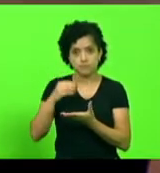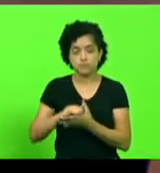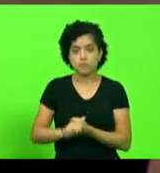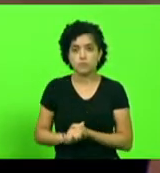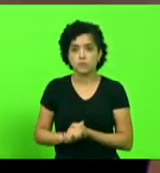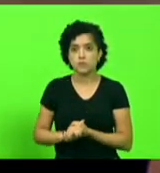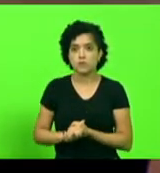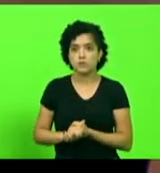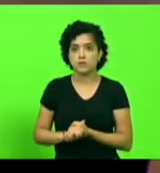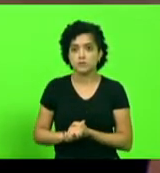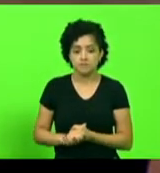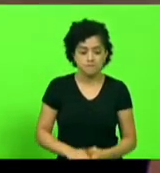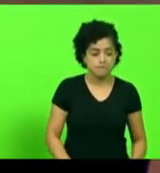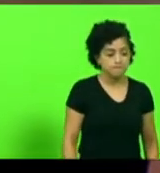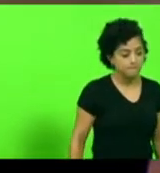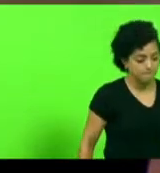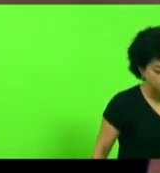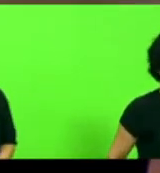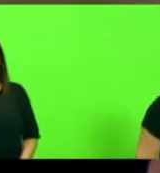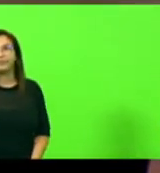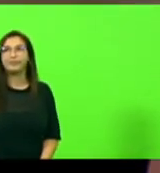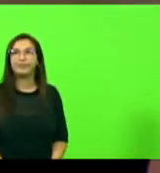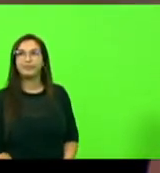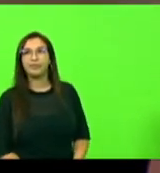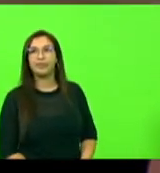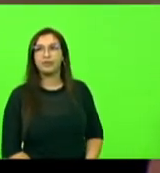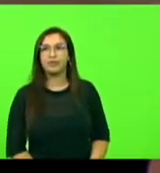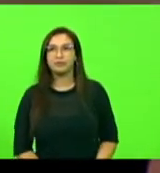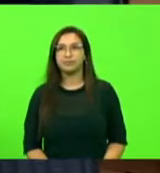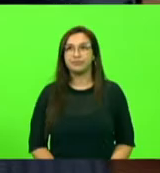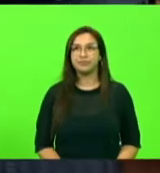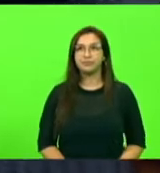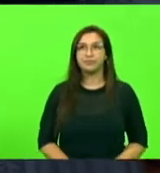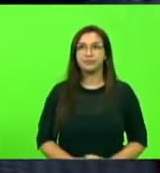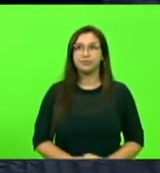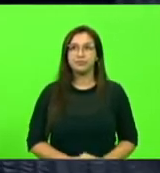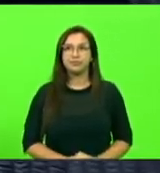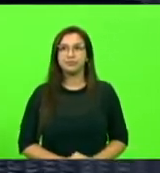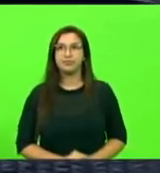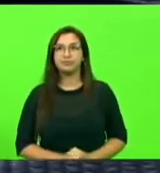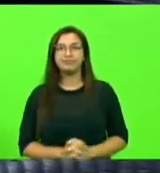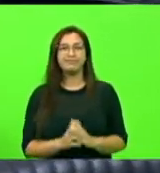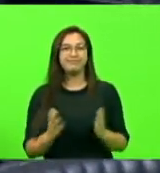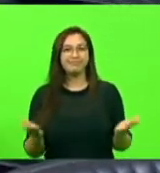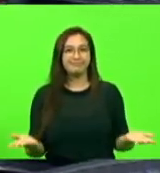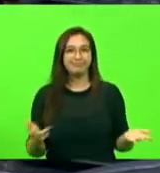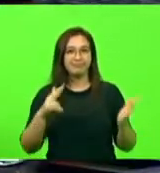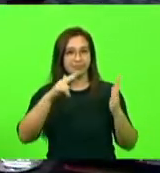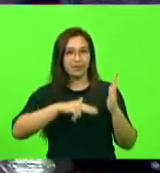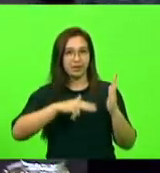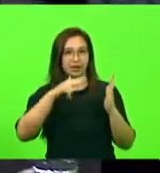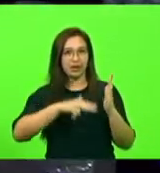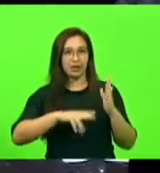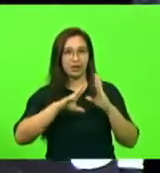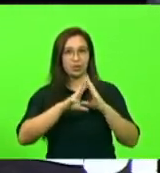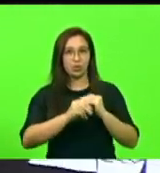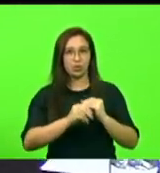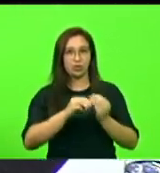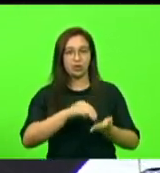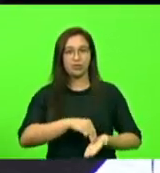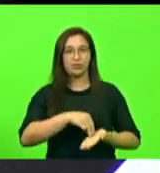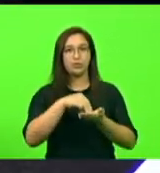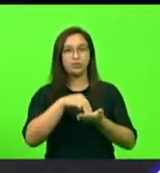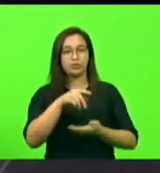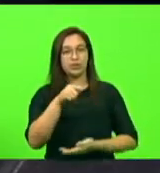Levandro, foi muito rápido, hein? Já estava com o celular aqui na mão. Então, vou fazer a leitura integralmente da moção, que eu acho que ela dá